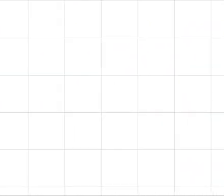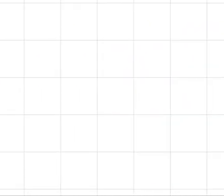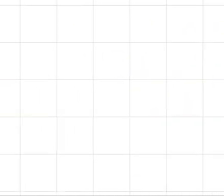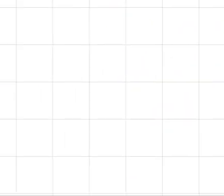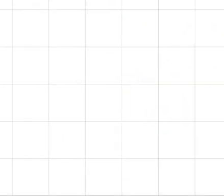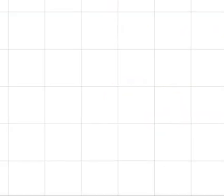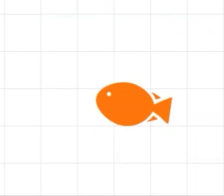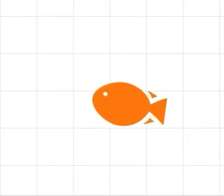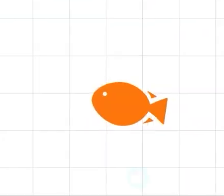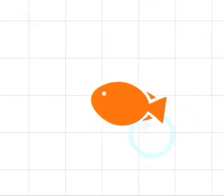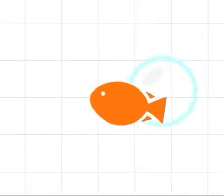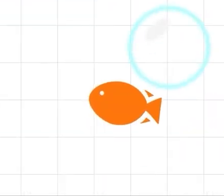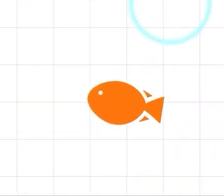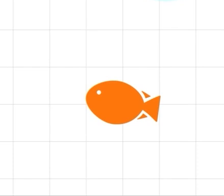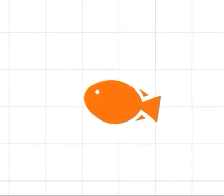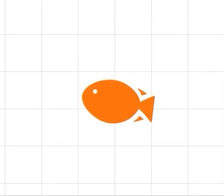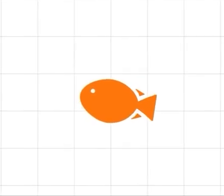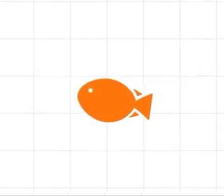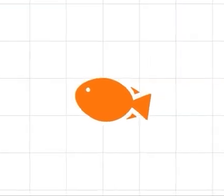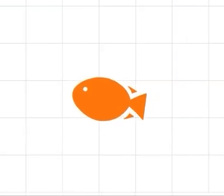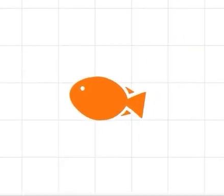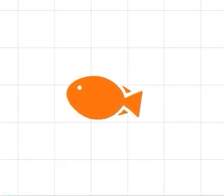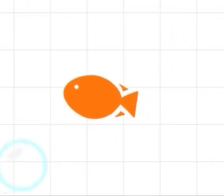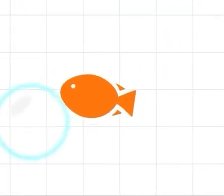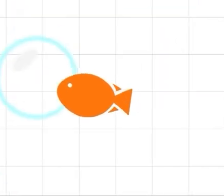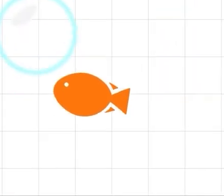Música Música Música